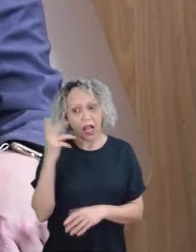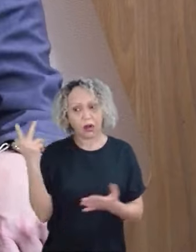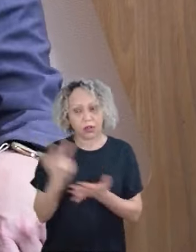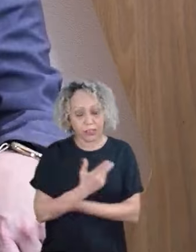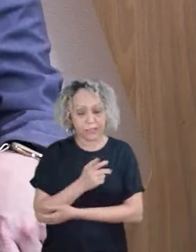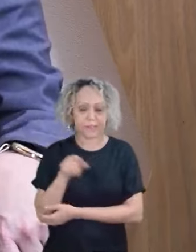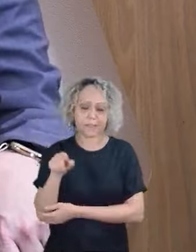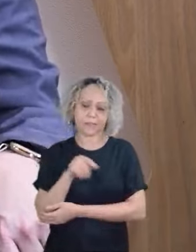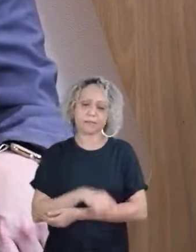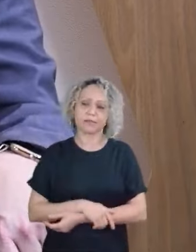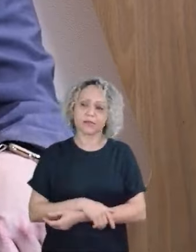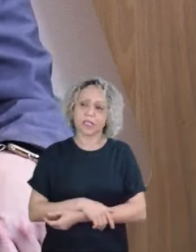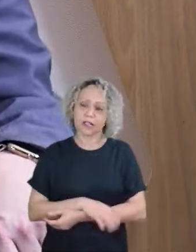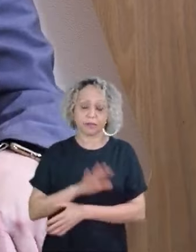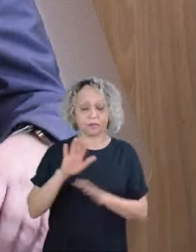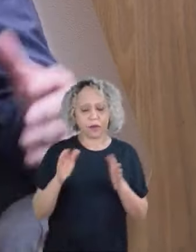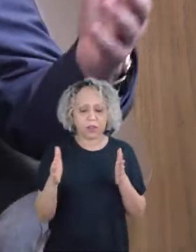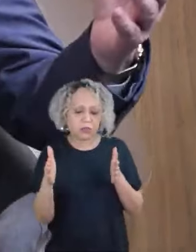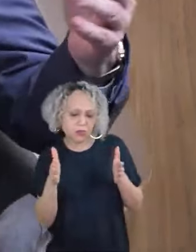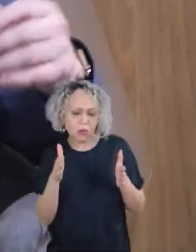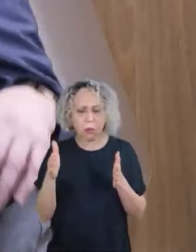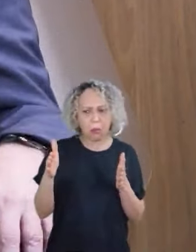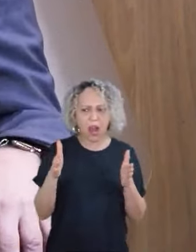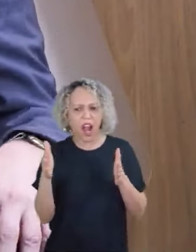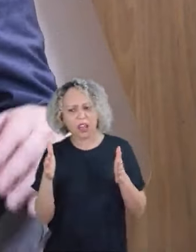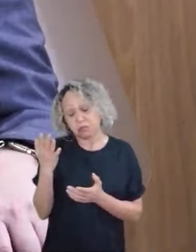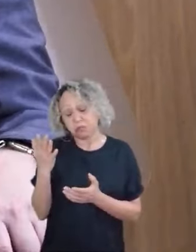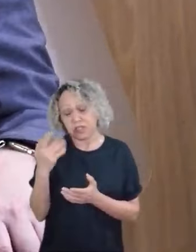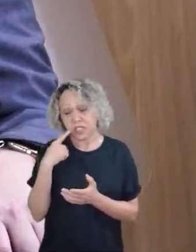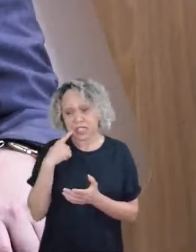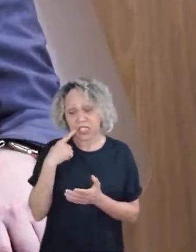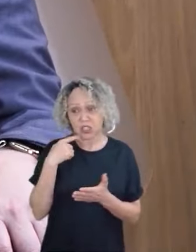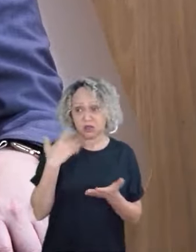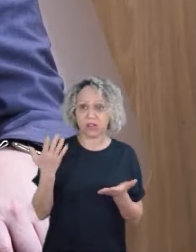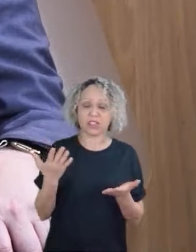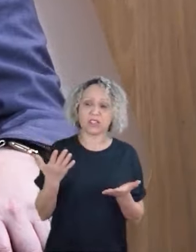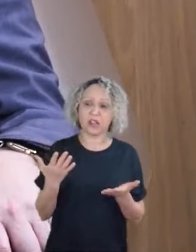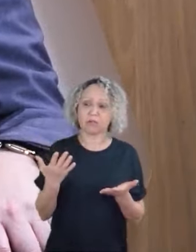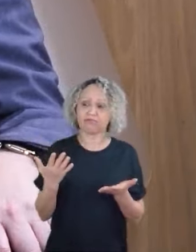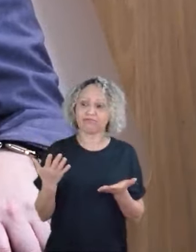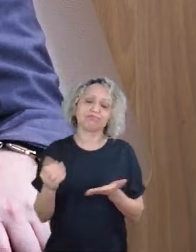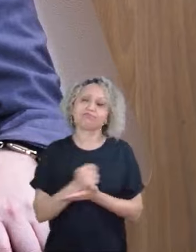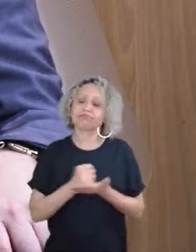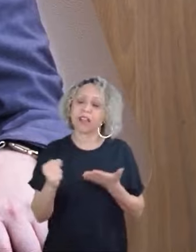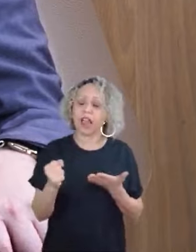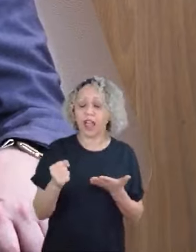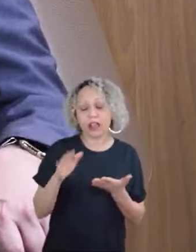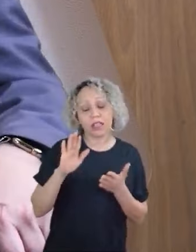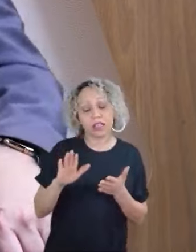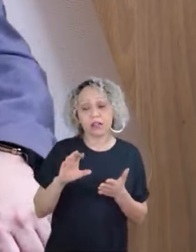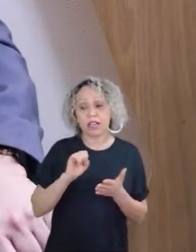impede, dentro de um prazo razoável, mas se não estiver prescrito, nada impede que o